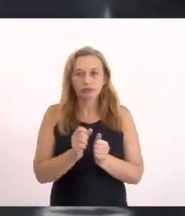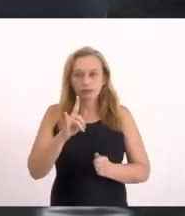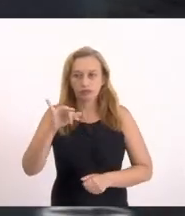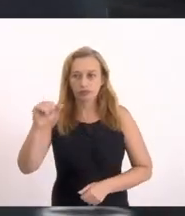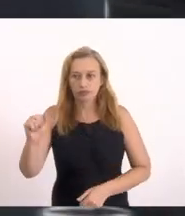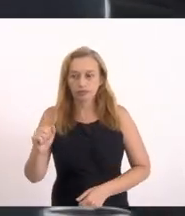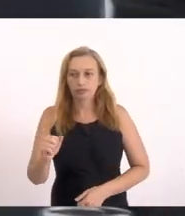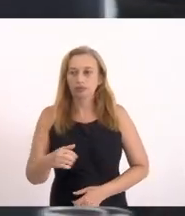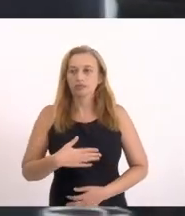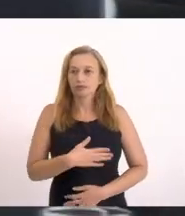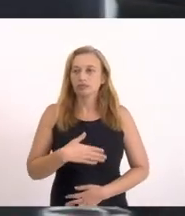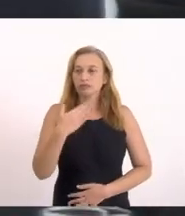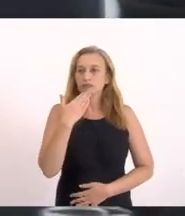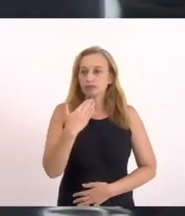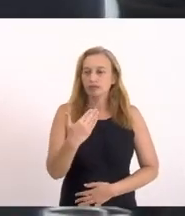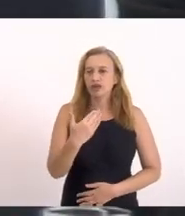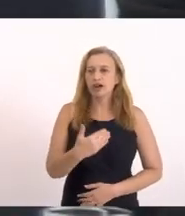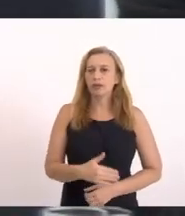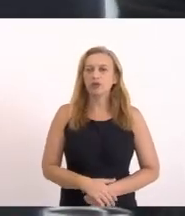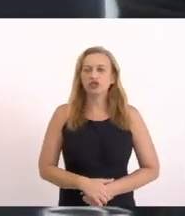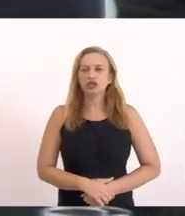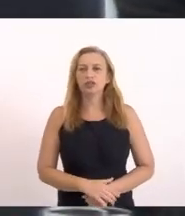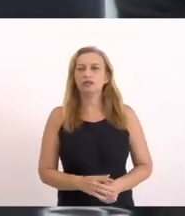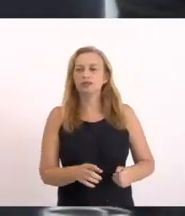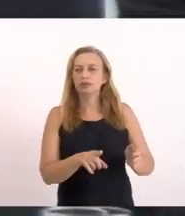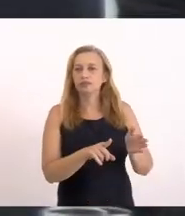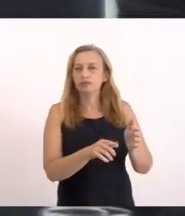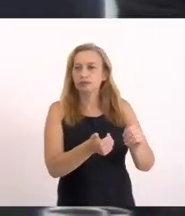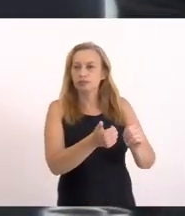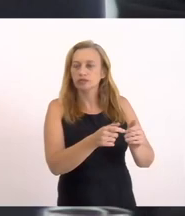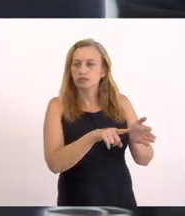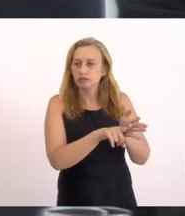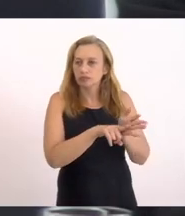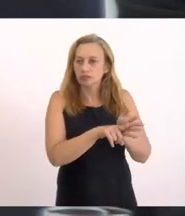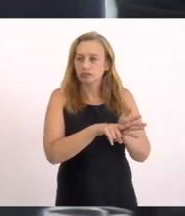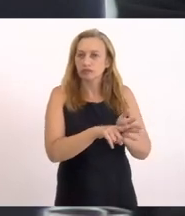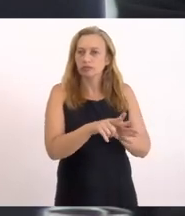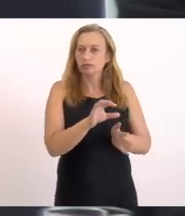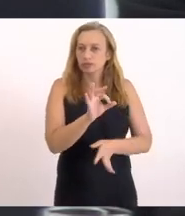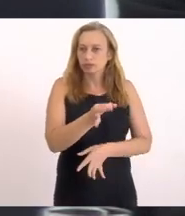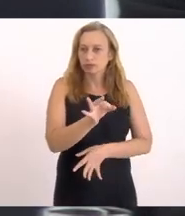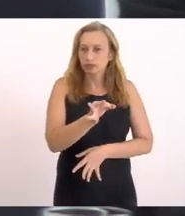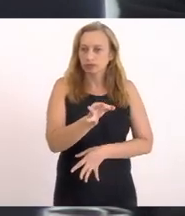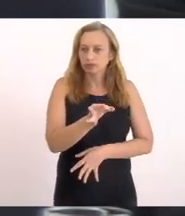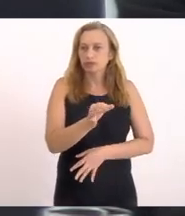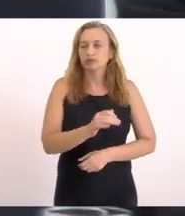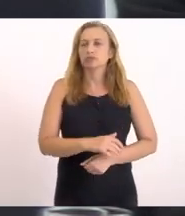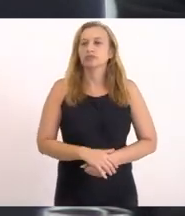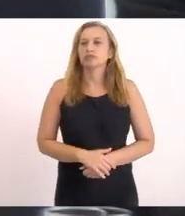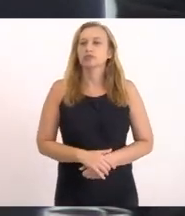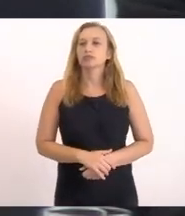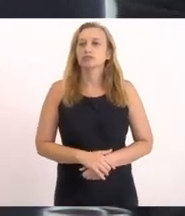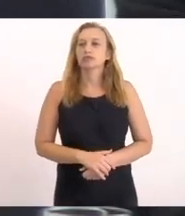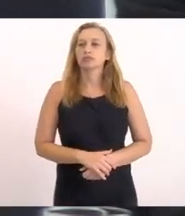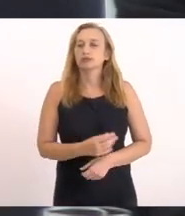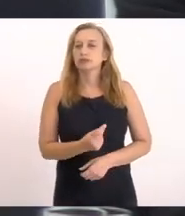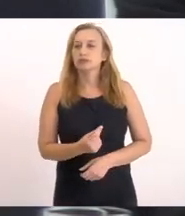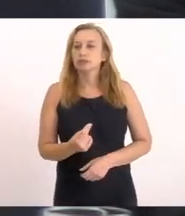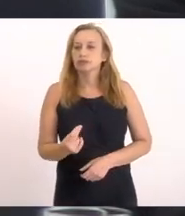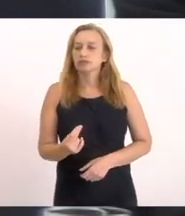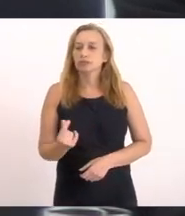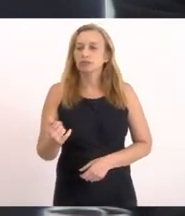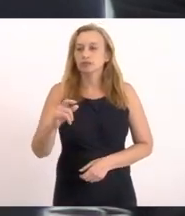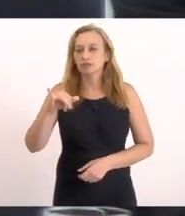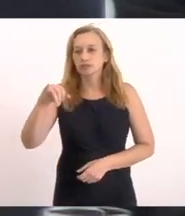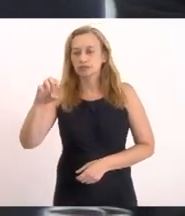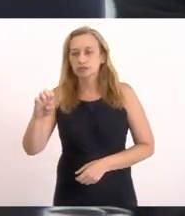Gostaria de pedir Para fazer uma análise Que o INEA Também seja Presente E faça uma análise Própria Da saída Dessa Ete